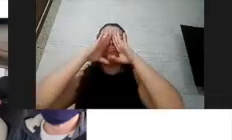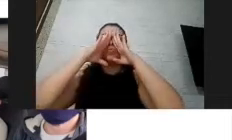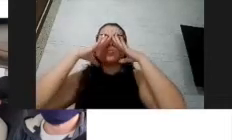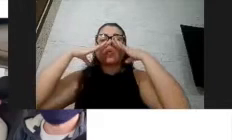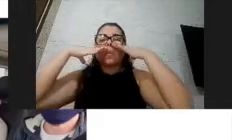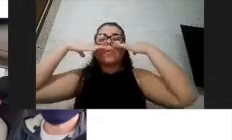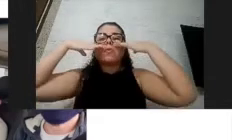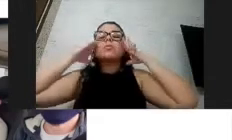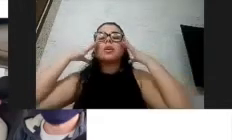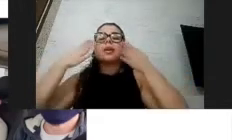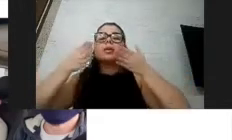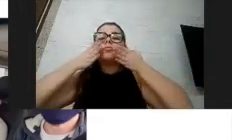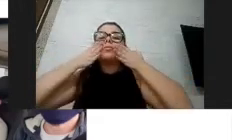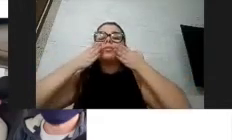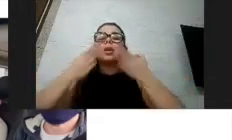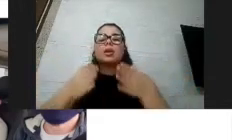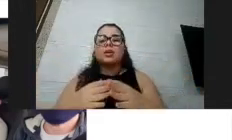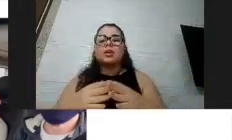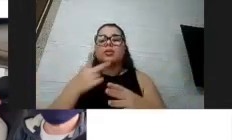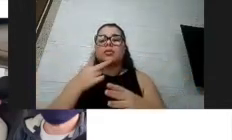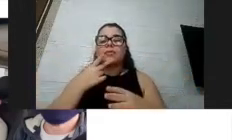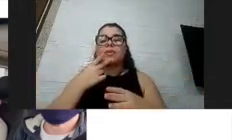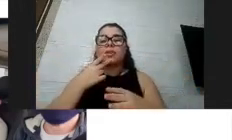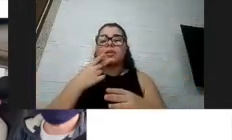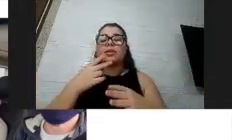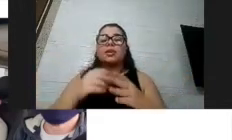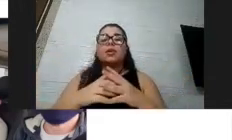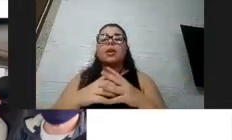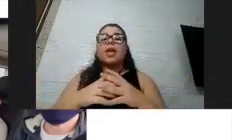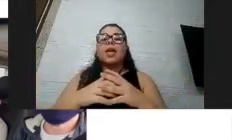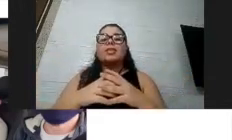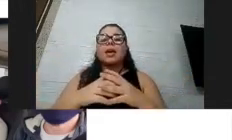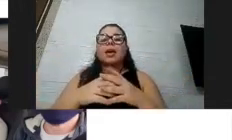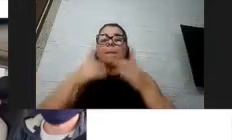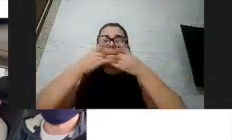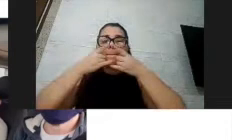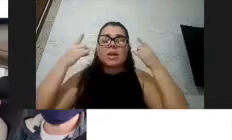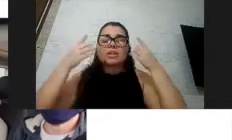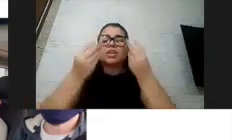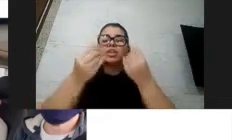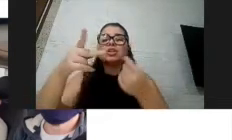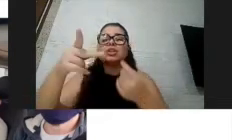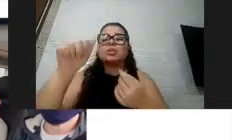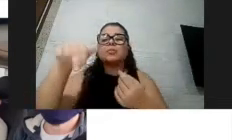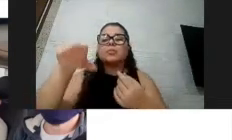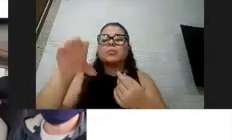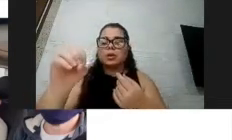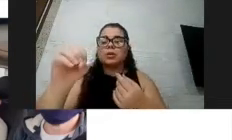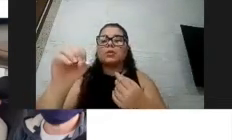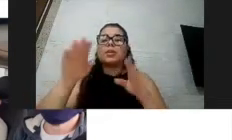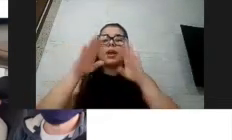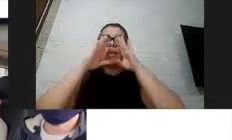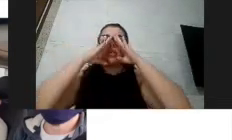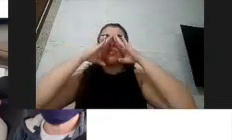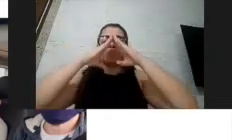estou falando da máscara de pano, que faz um biquinho aqui, então não fica tão encostado no nariz, então não incomoda muito,